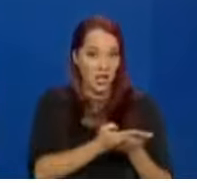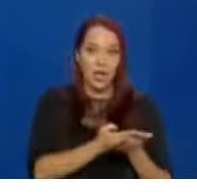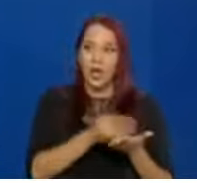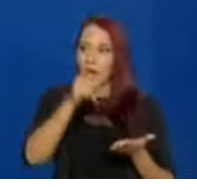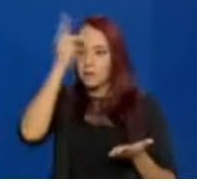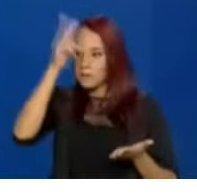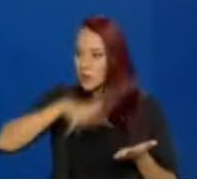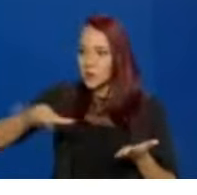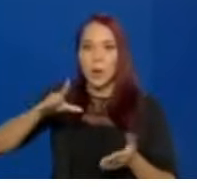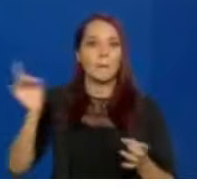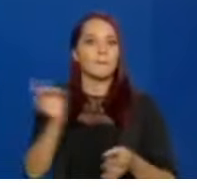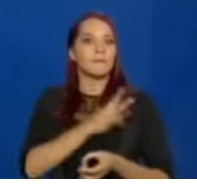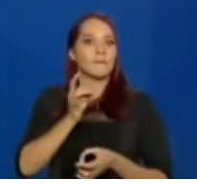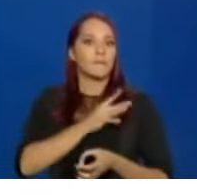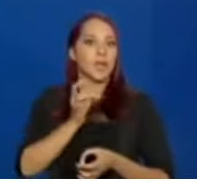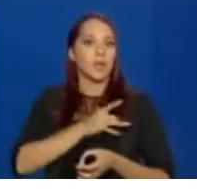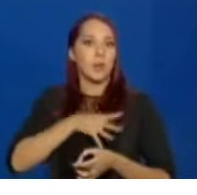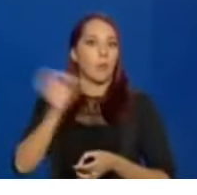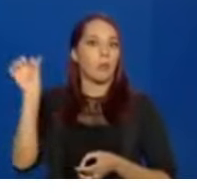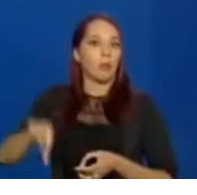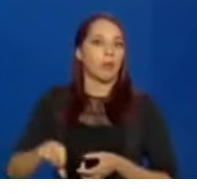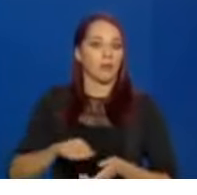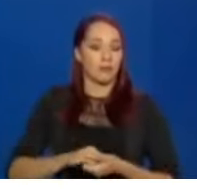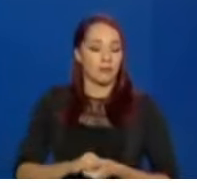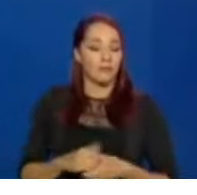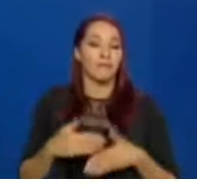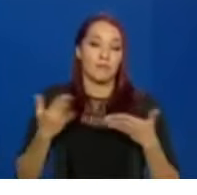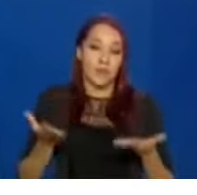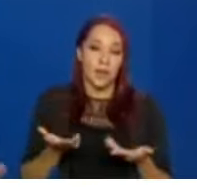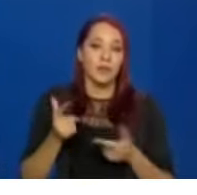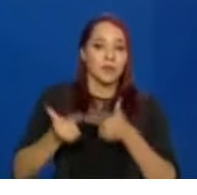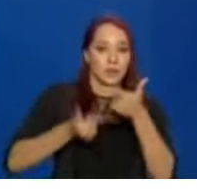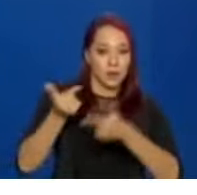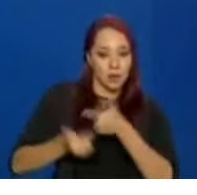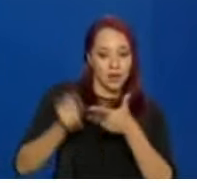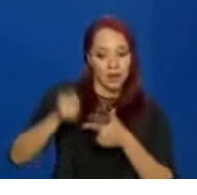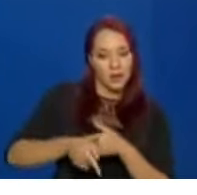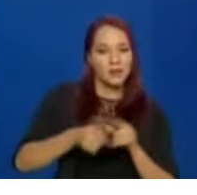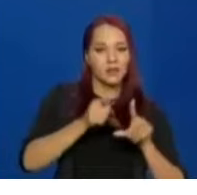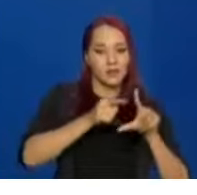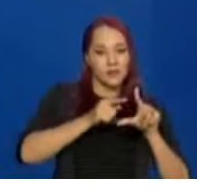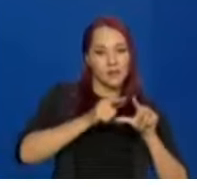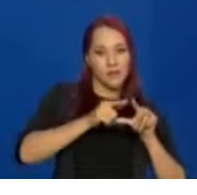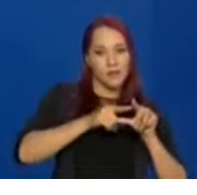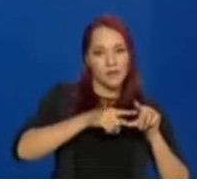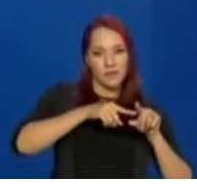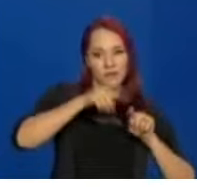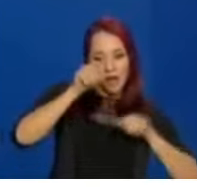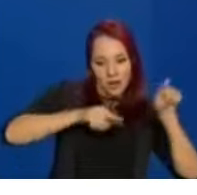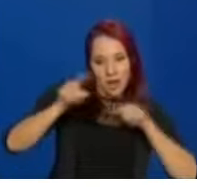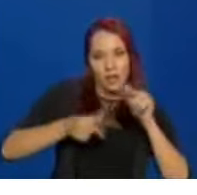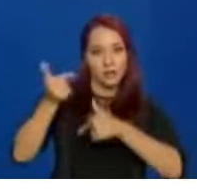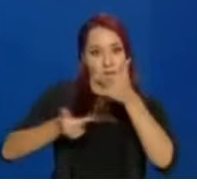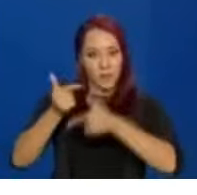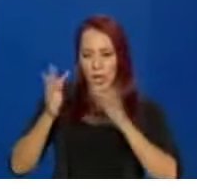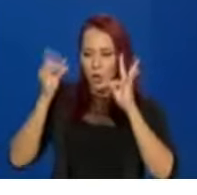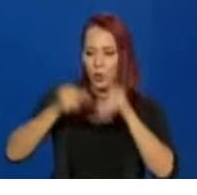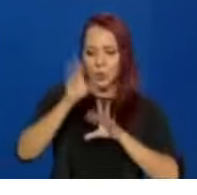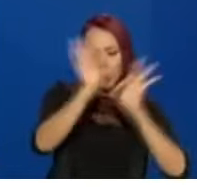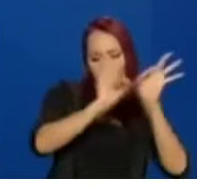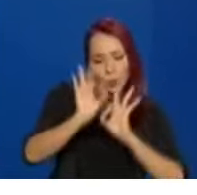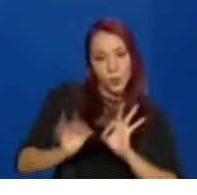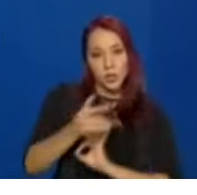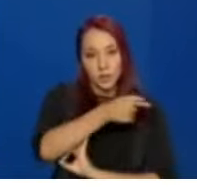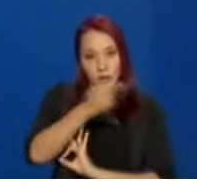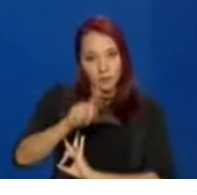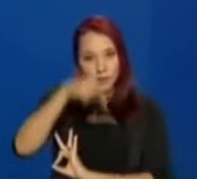o medo e a expectativa da sociedade. Entendeu? Então, a gente vai trabalhar essas variáveis todas e vai desenhar, semana que vem, a